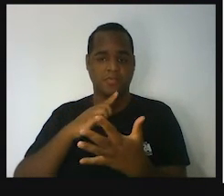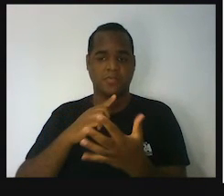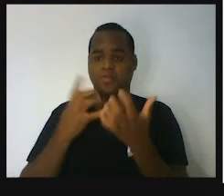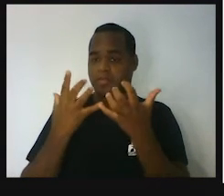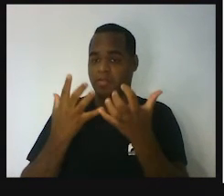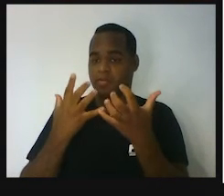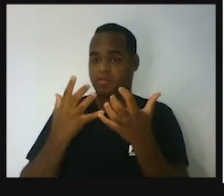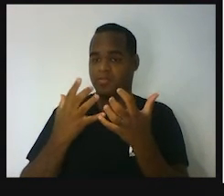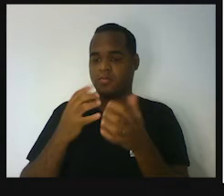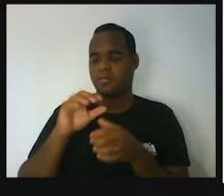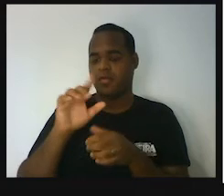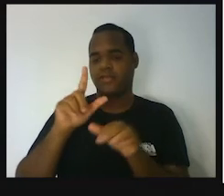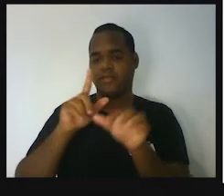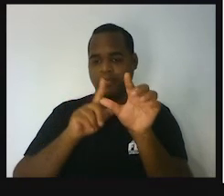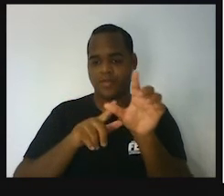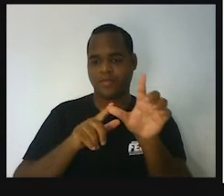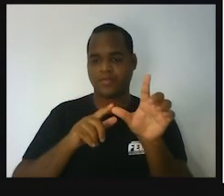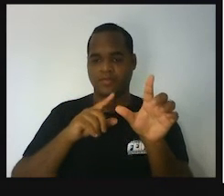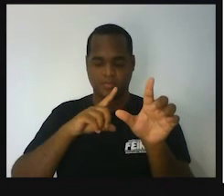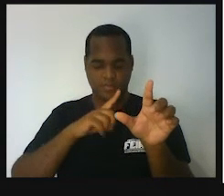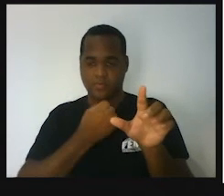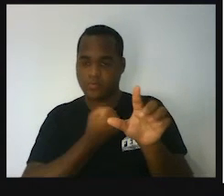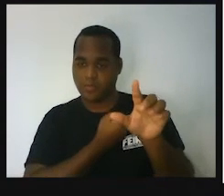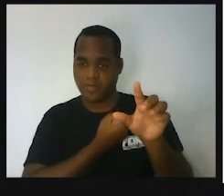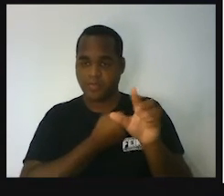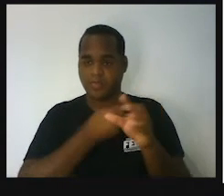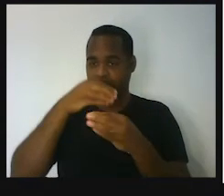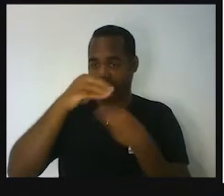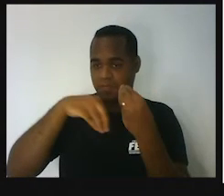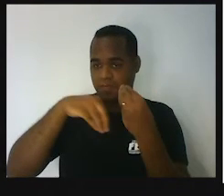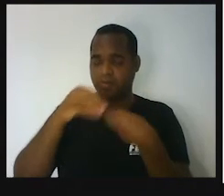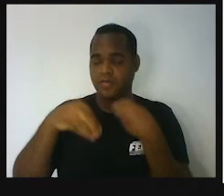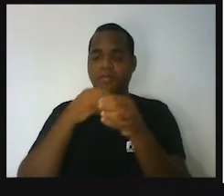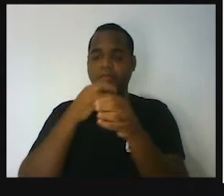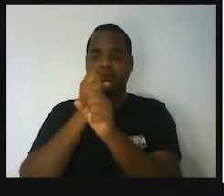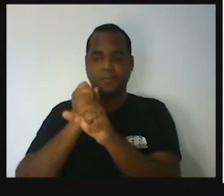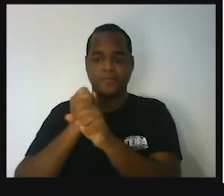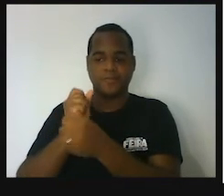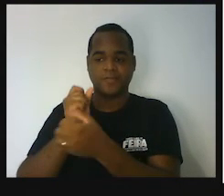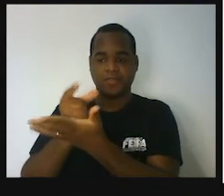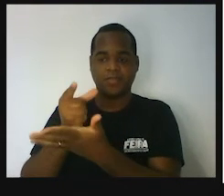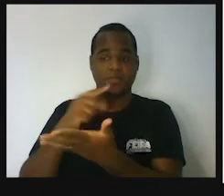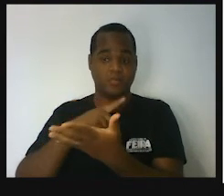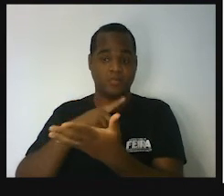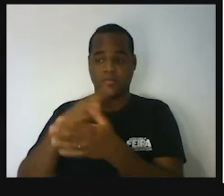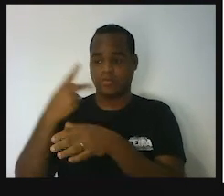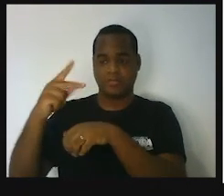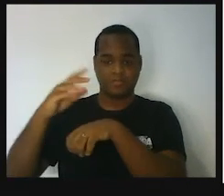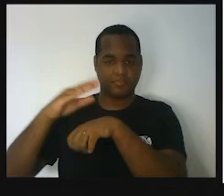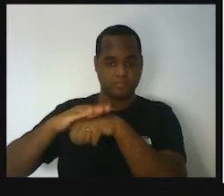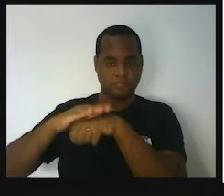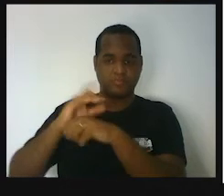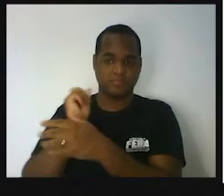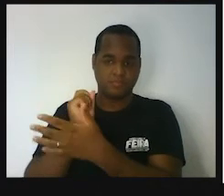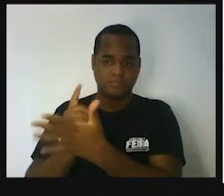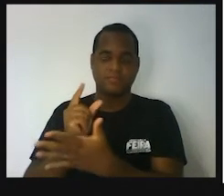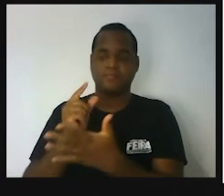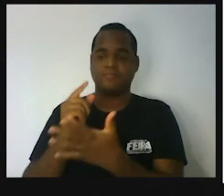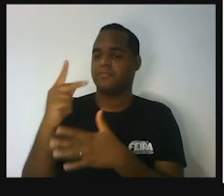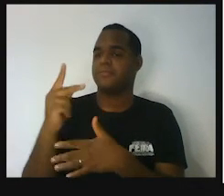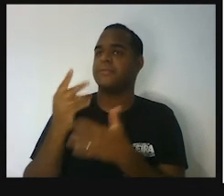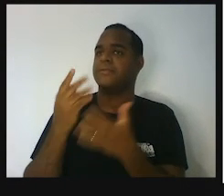algébrica, que permite a gente calcular quanto ele pagou. Aqui tá dizendo quanto ele pagou e quer saber